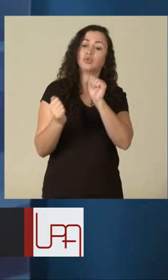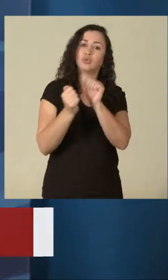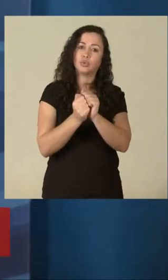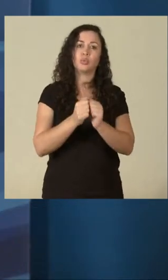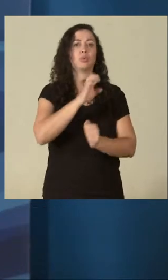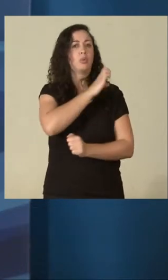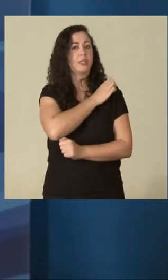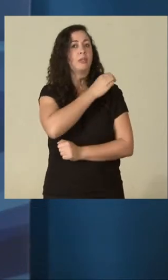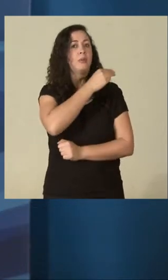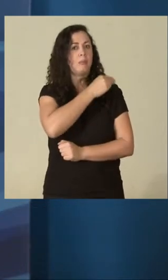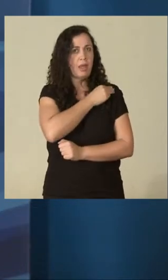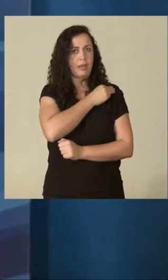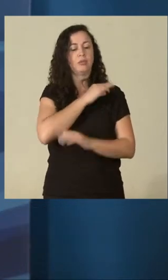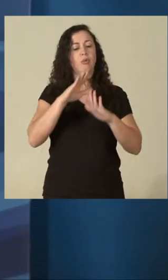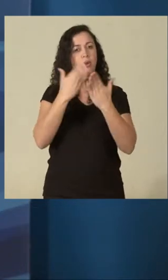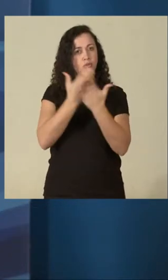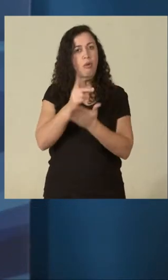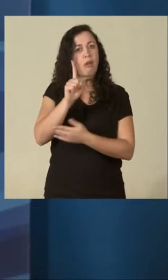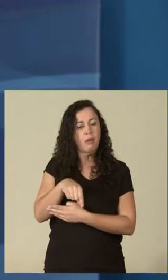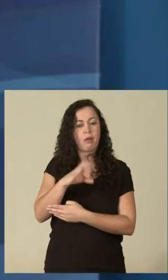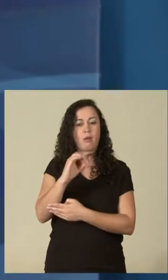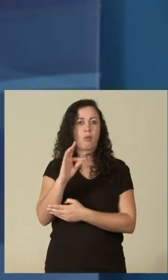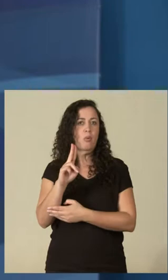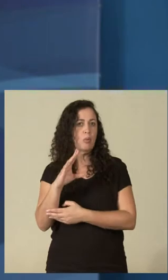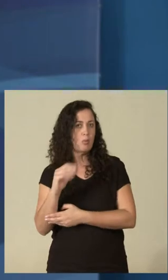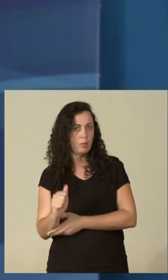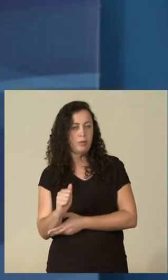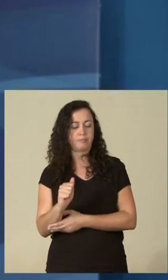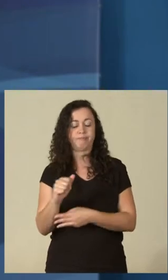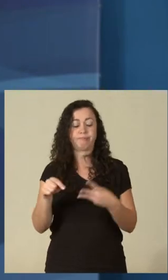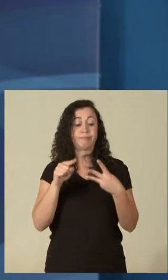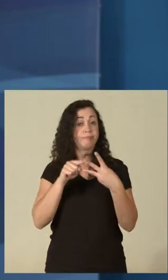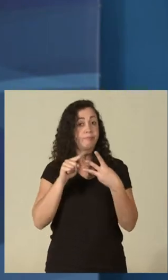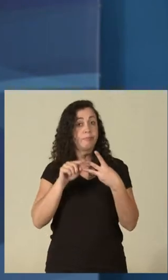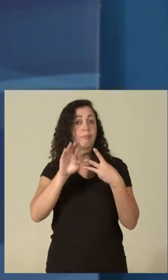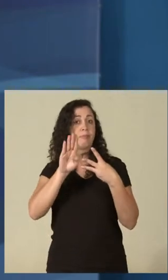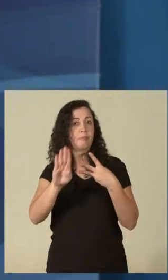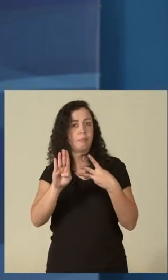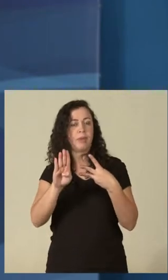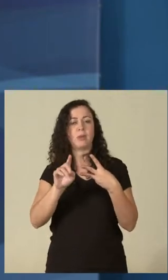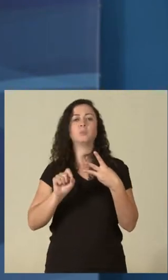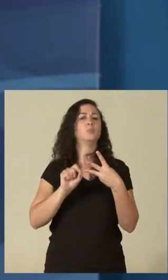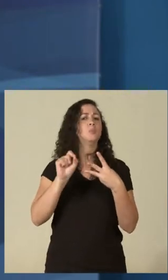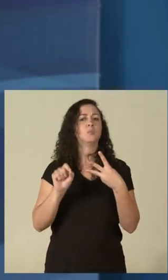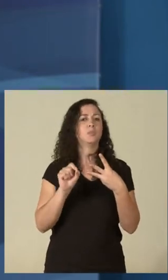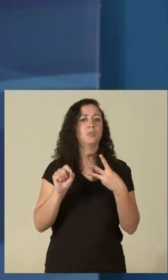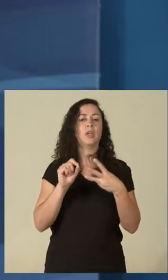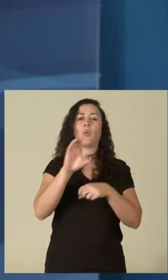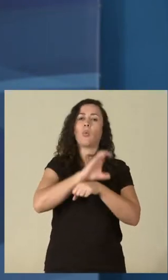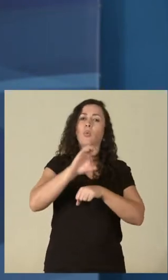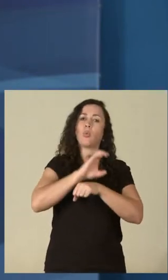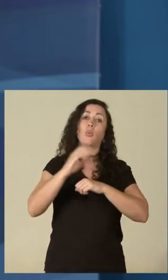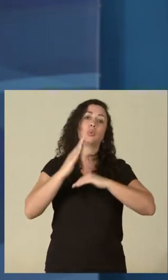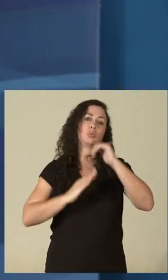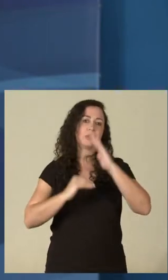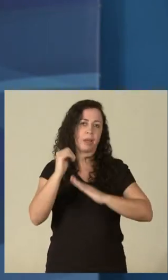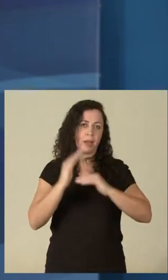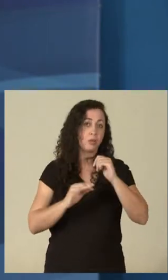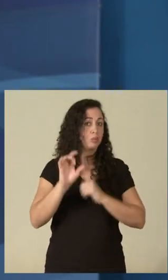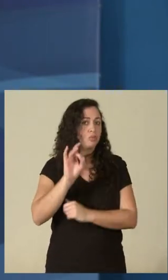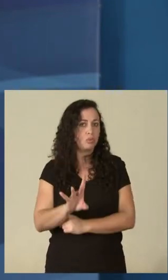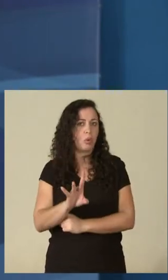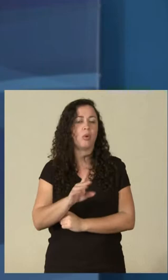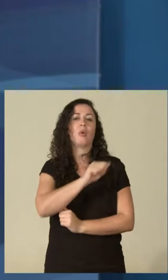juntamente com o ensino médio no próprio Cotuca. Modalidade B, onde oferecemos apenas o curso técnico e o